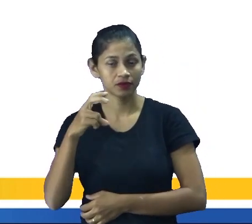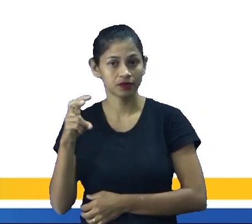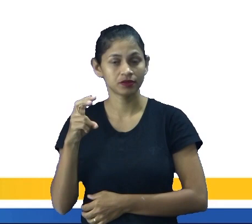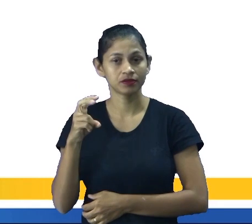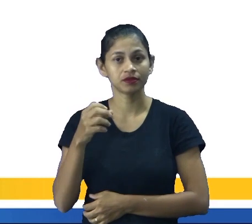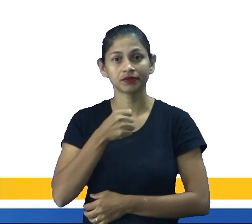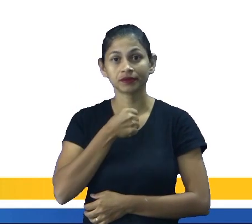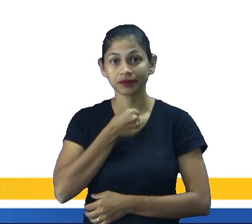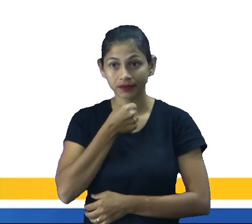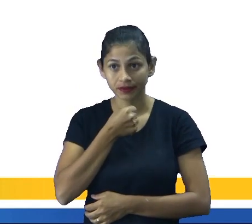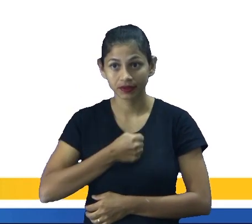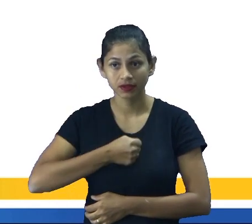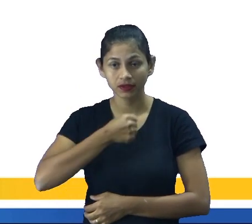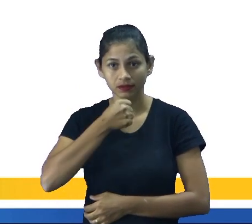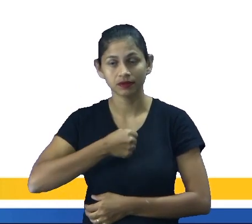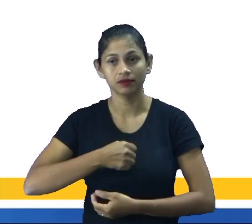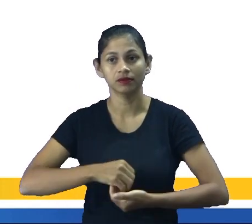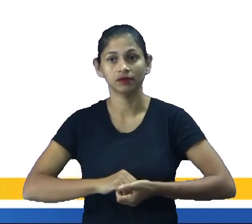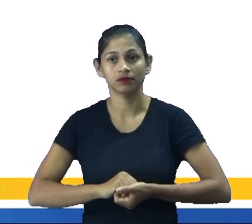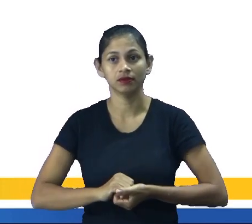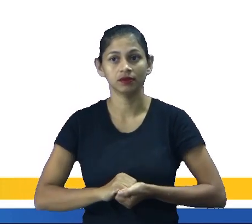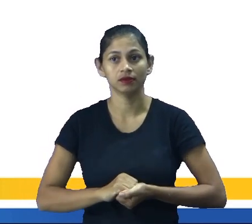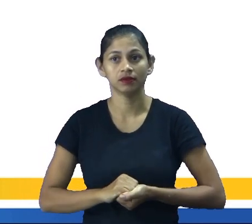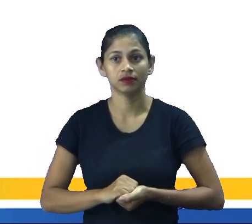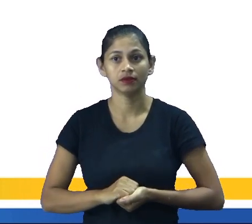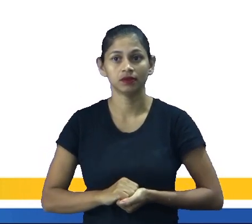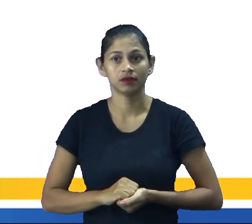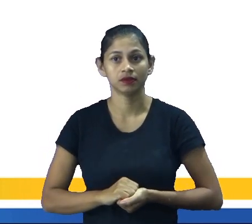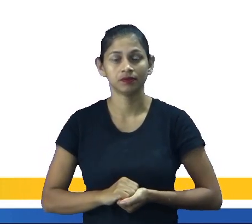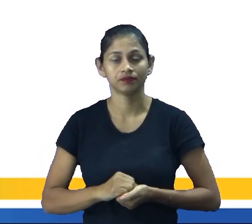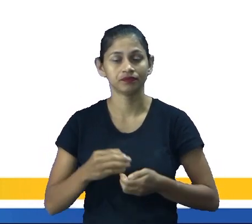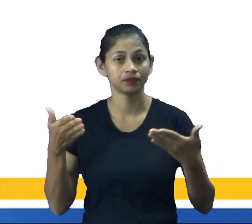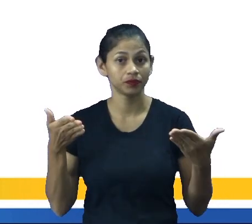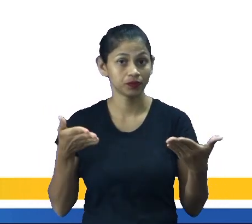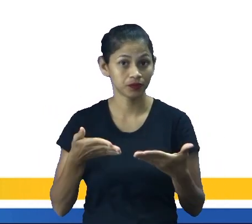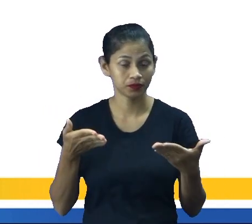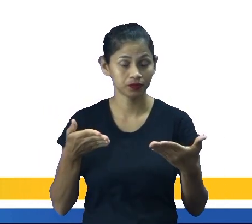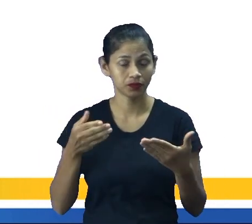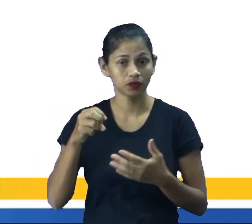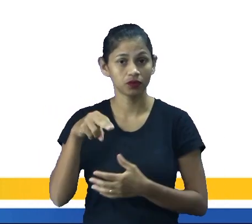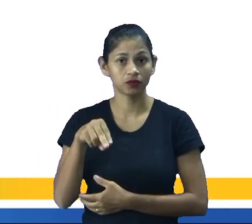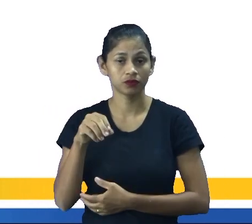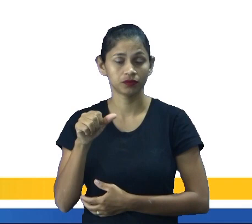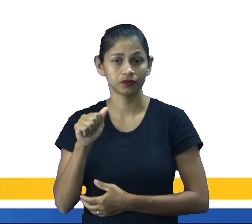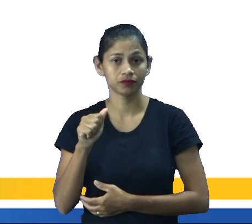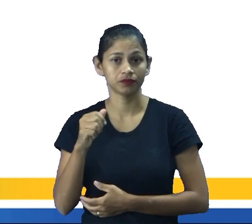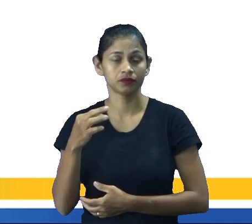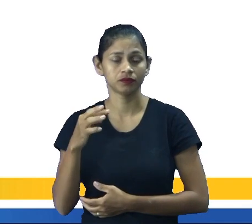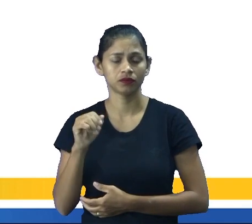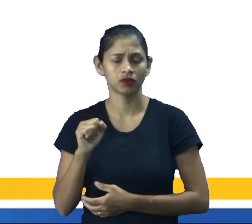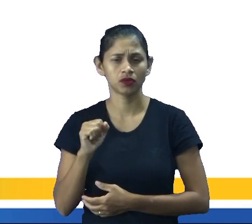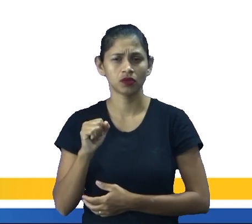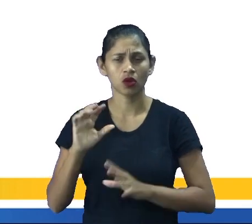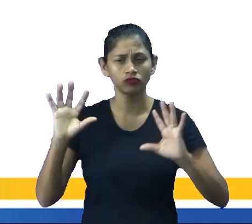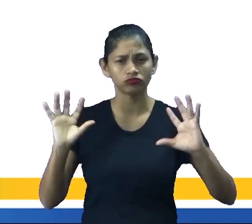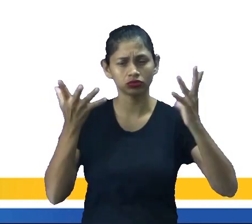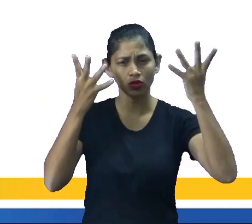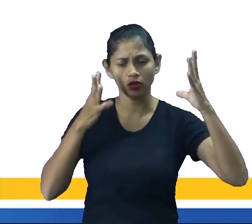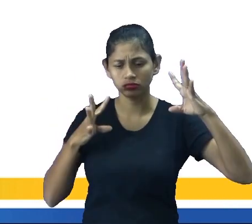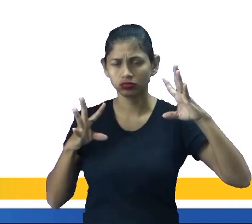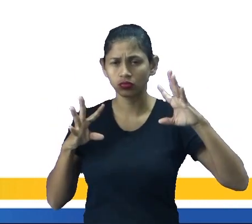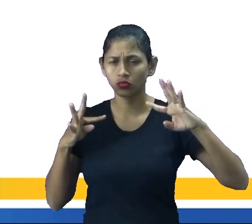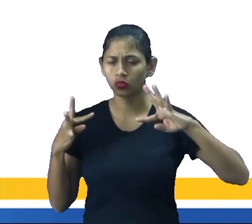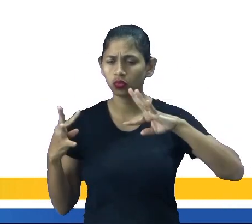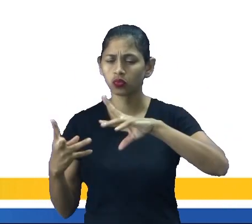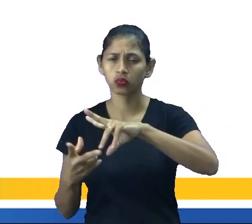inglês, de December 25. Atualmente, o Natal é celebrado em quase todos os países do